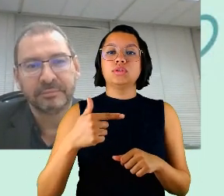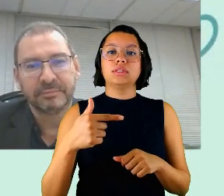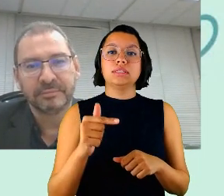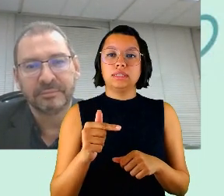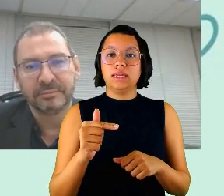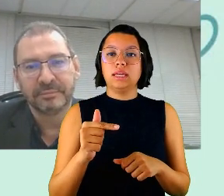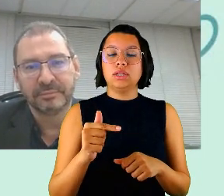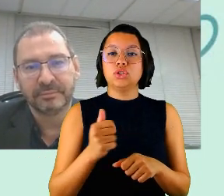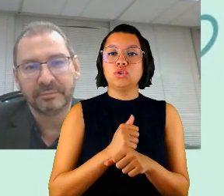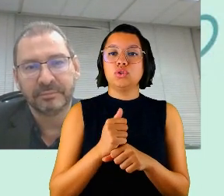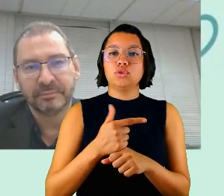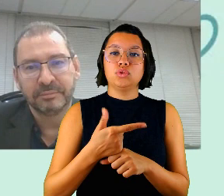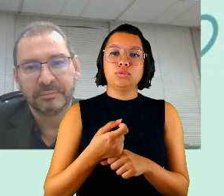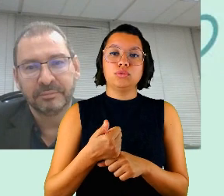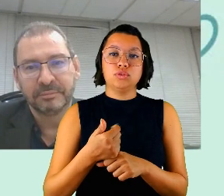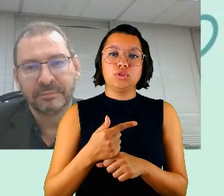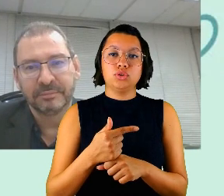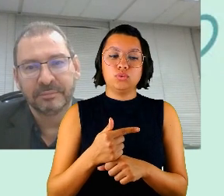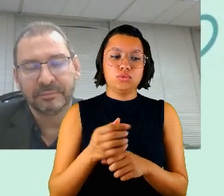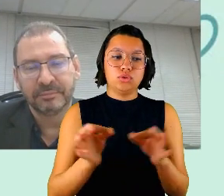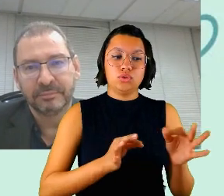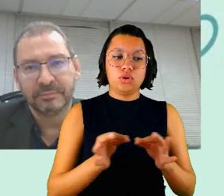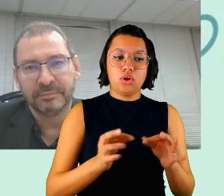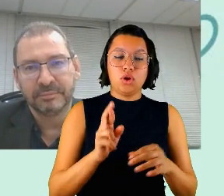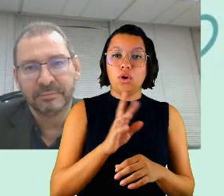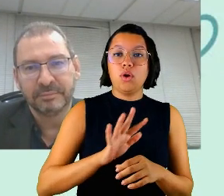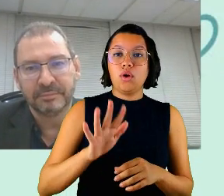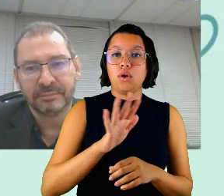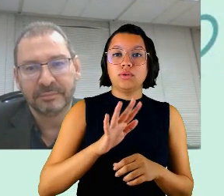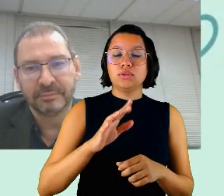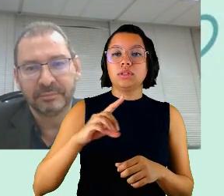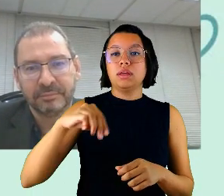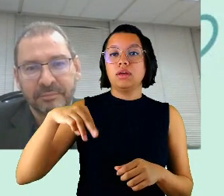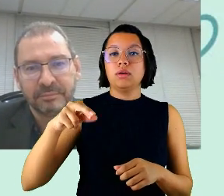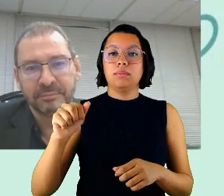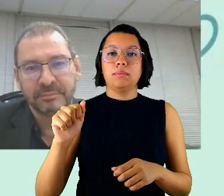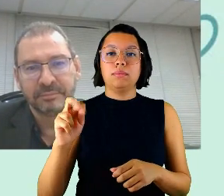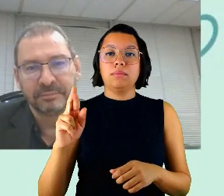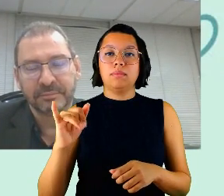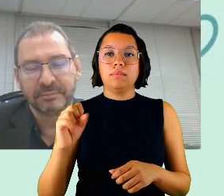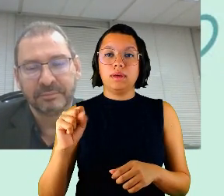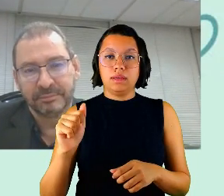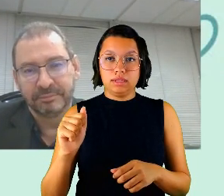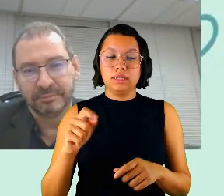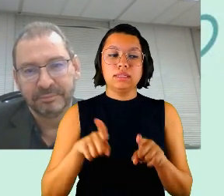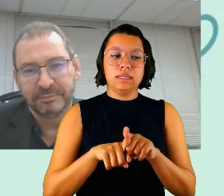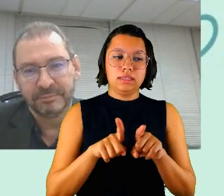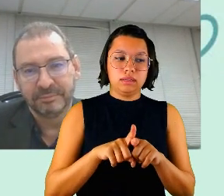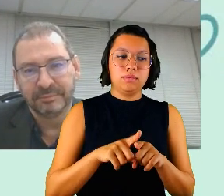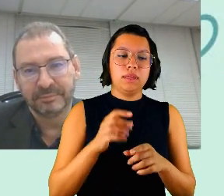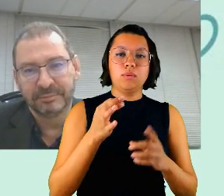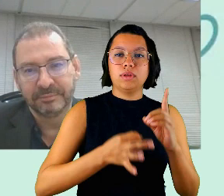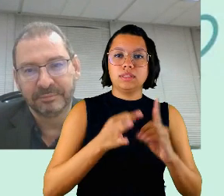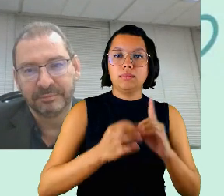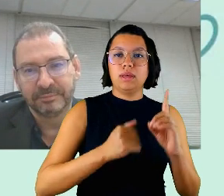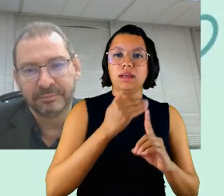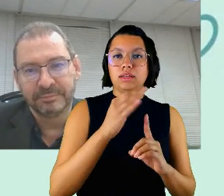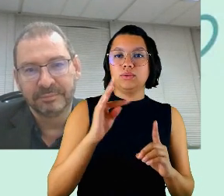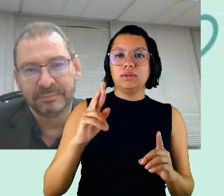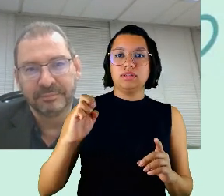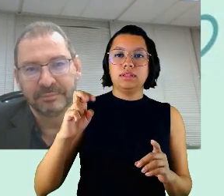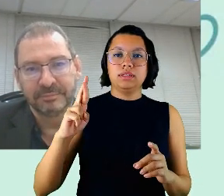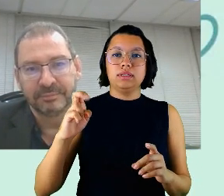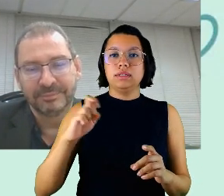regional a doutora Marisa Santos e com a interlocução da doutora Terezinha Caserta mais uma vez obrigada